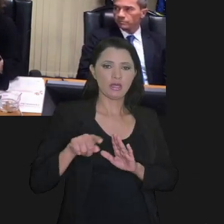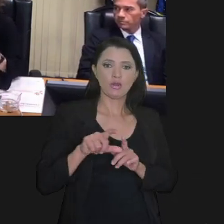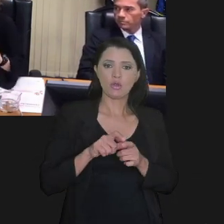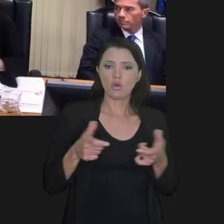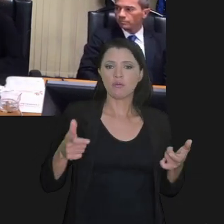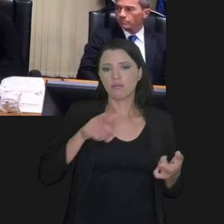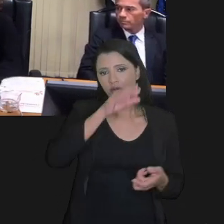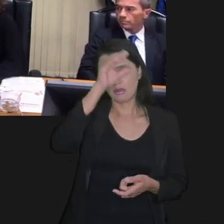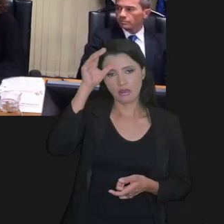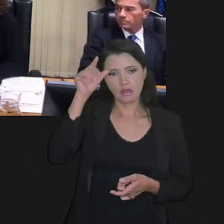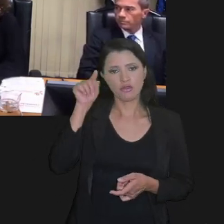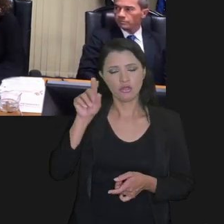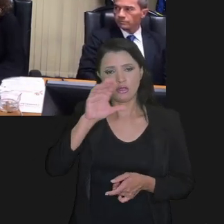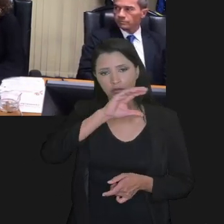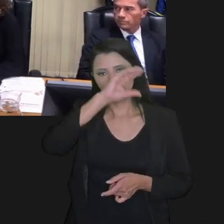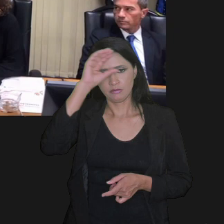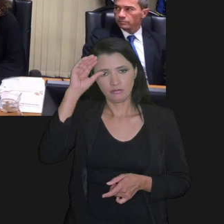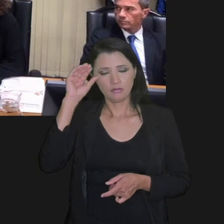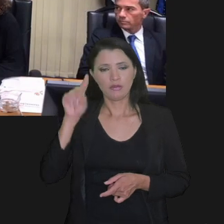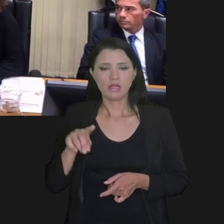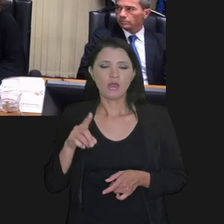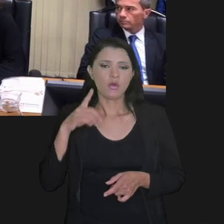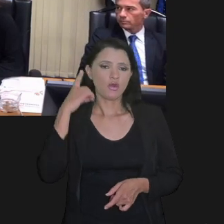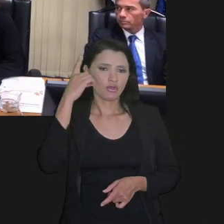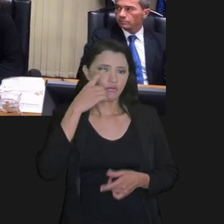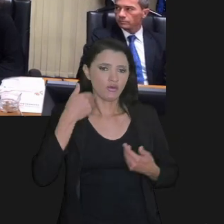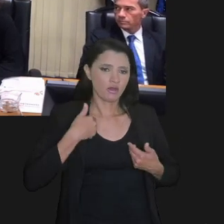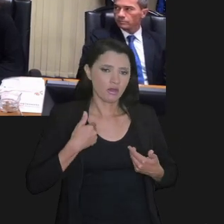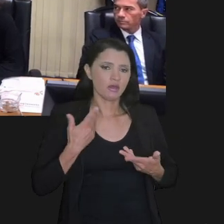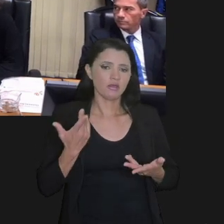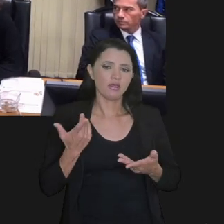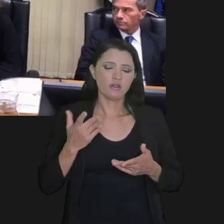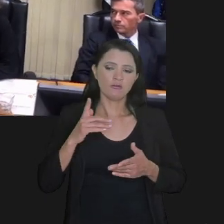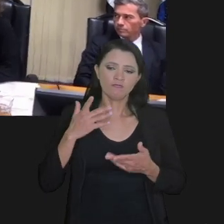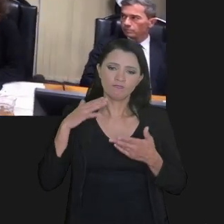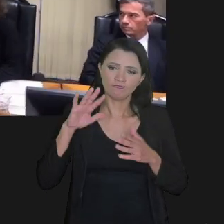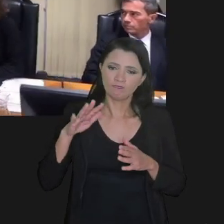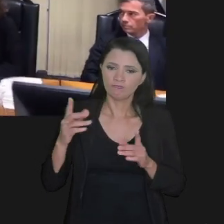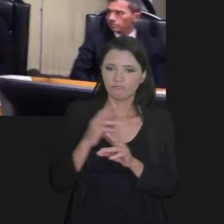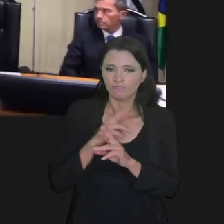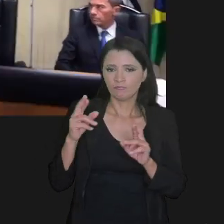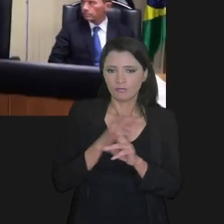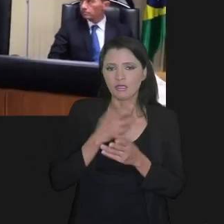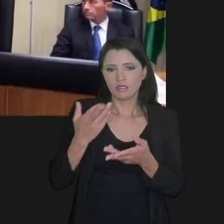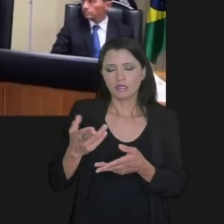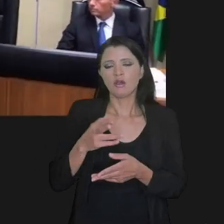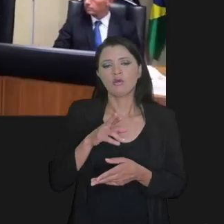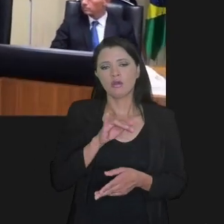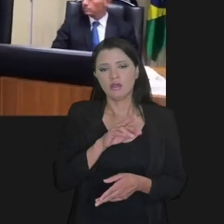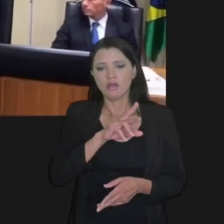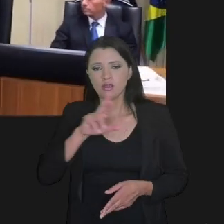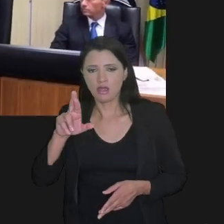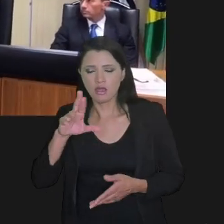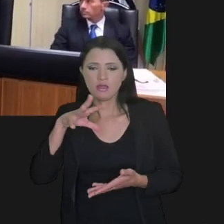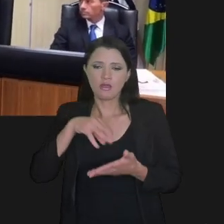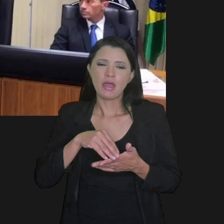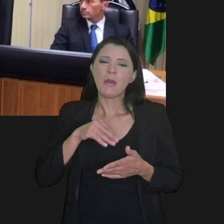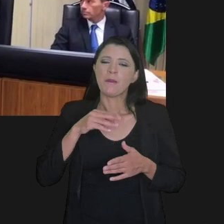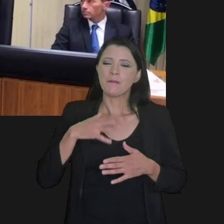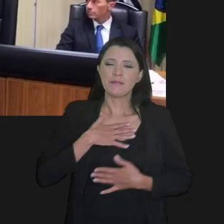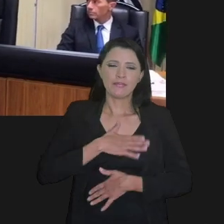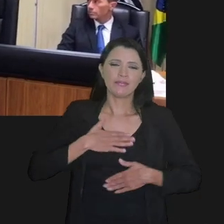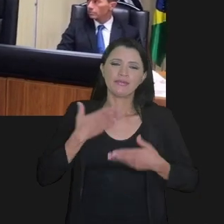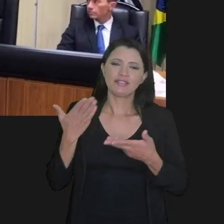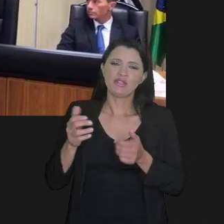tributária, mas nosso maior cliente. Então, como advogada, eu prezo muito pela relação com a Receita